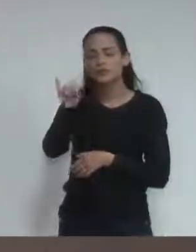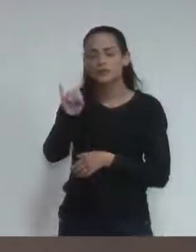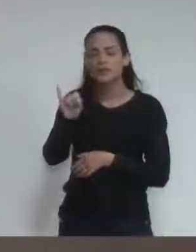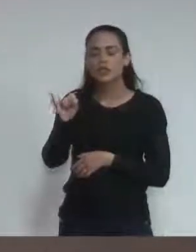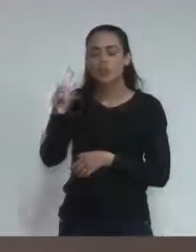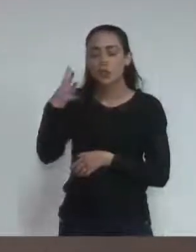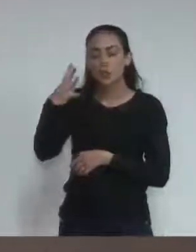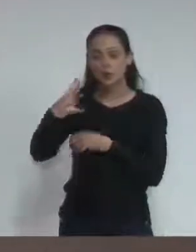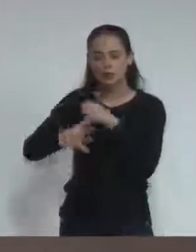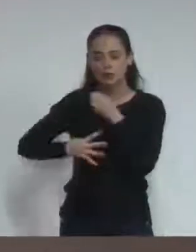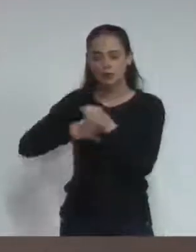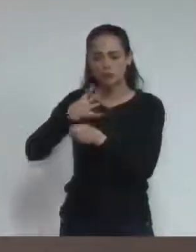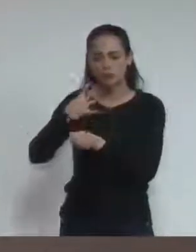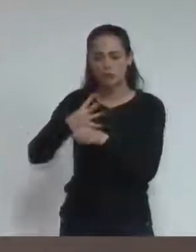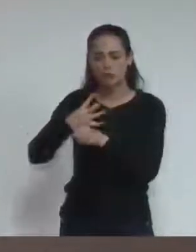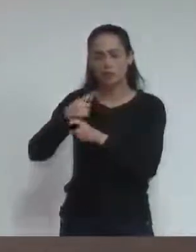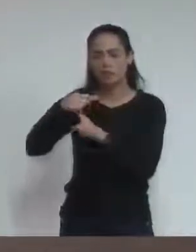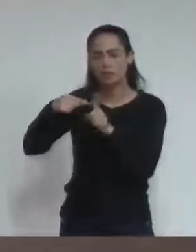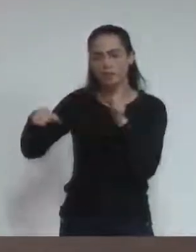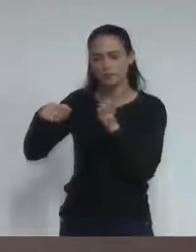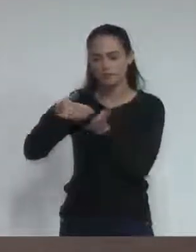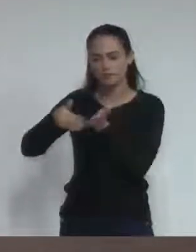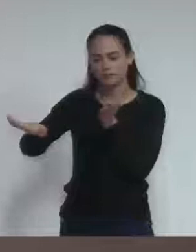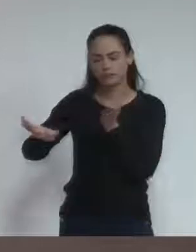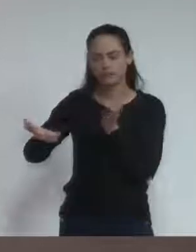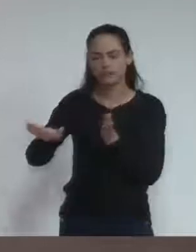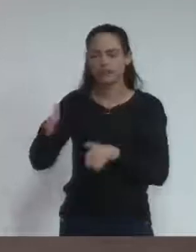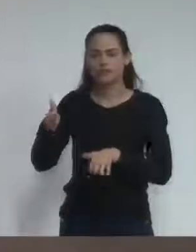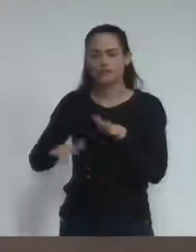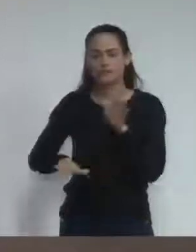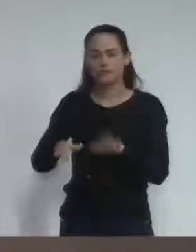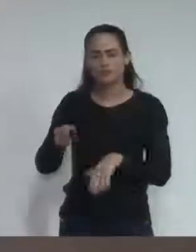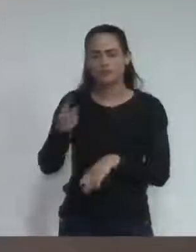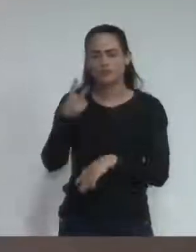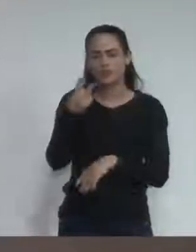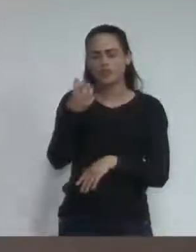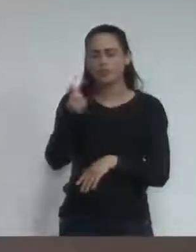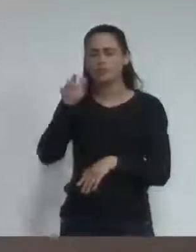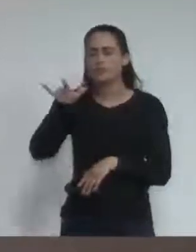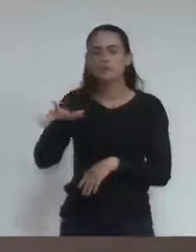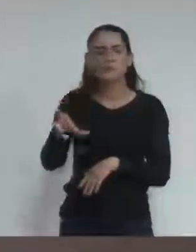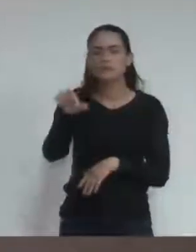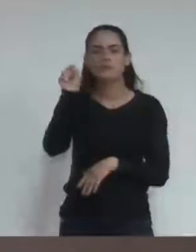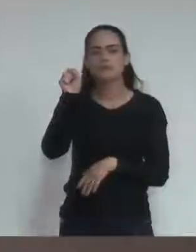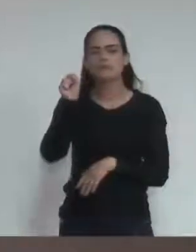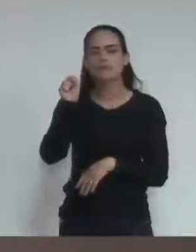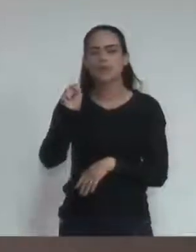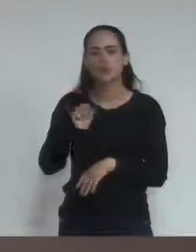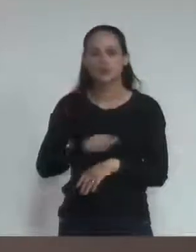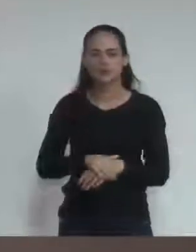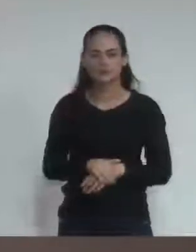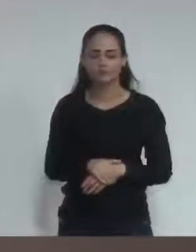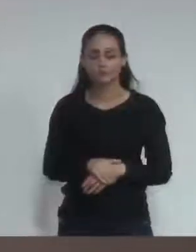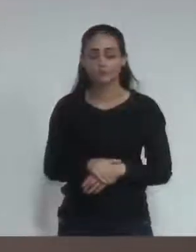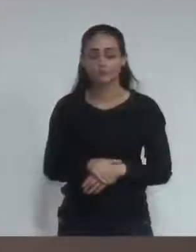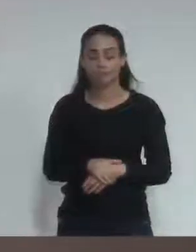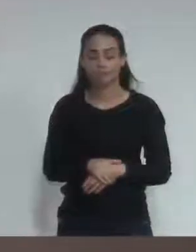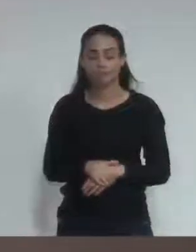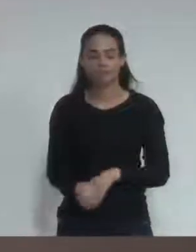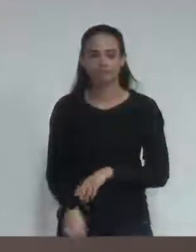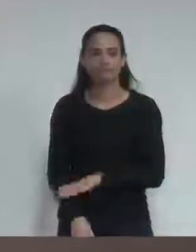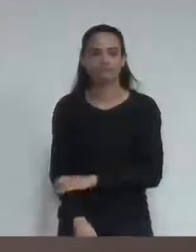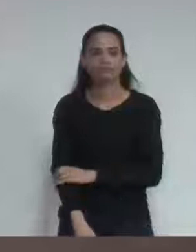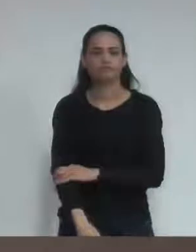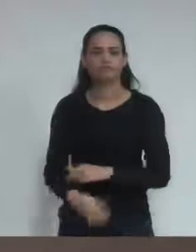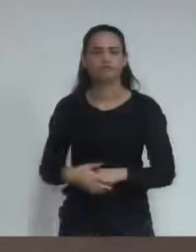seriam mais 26 milhões. É muito mais do que propriamente os cinco secretários. E aí um pouquinho